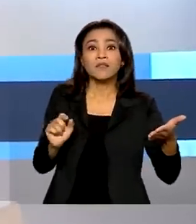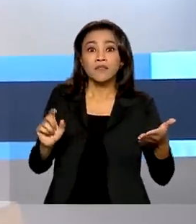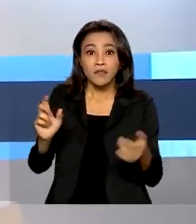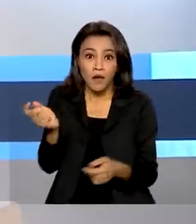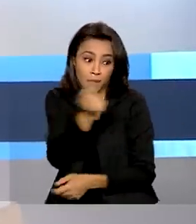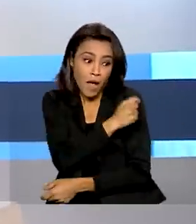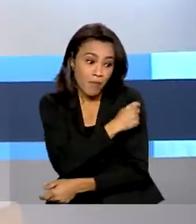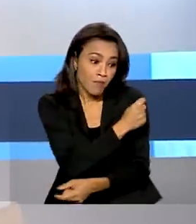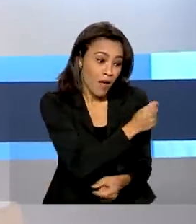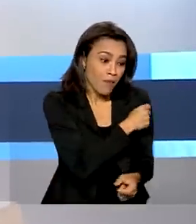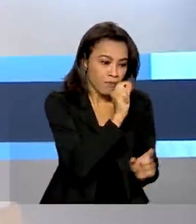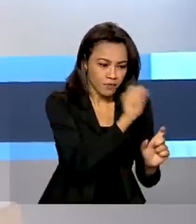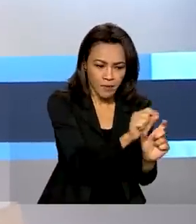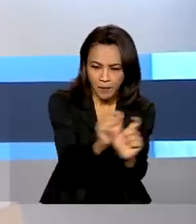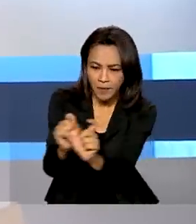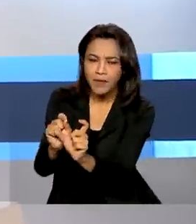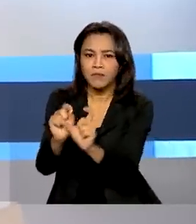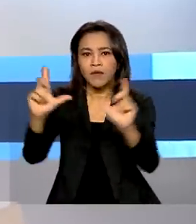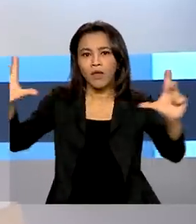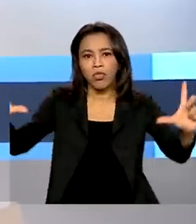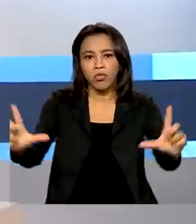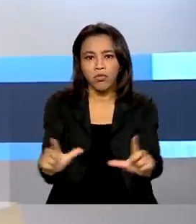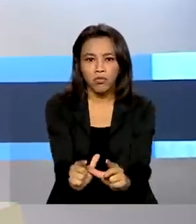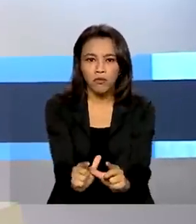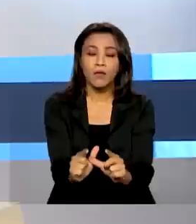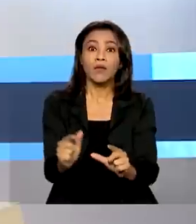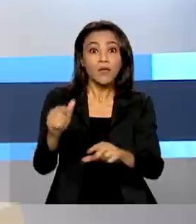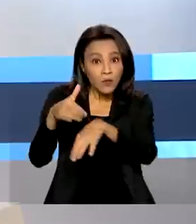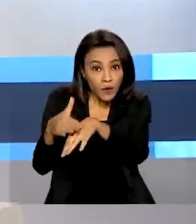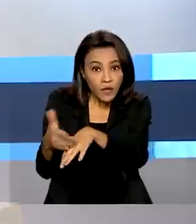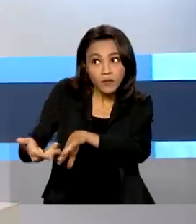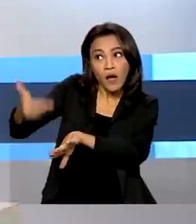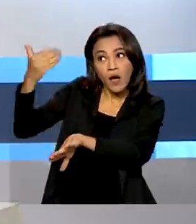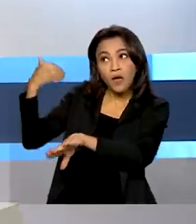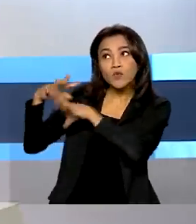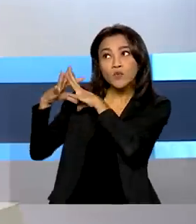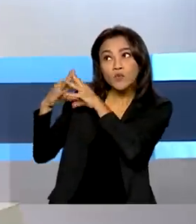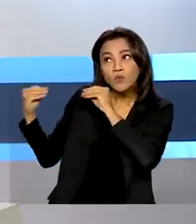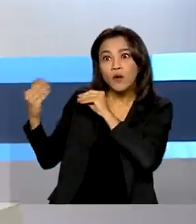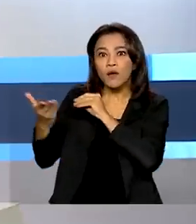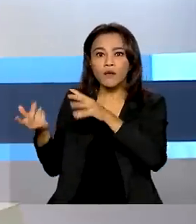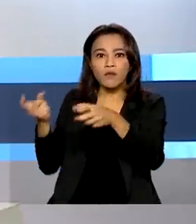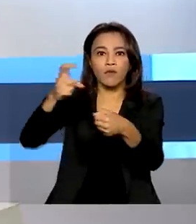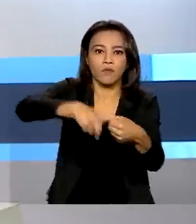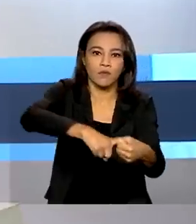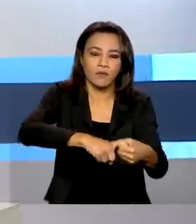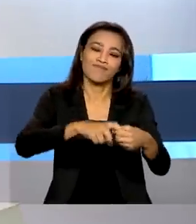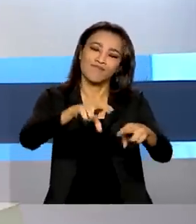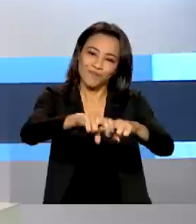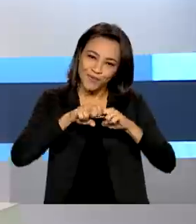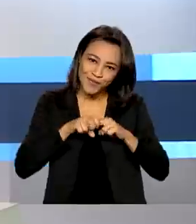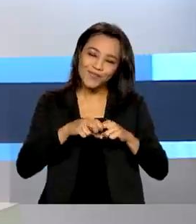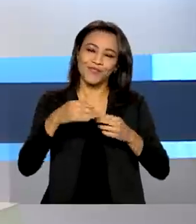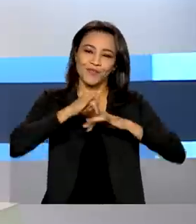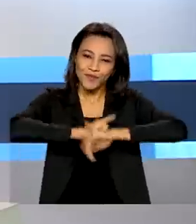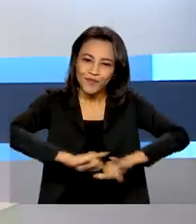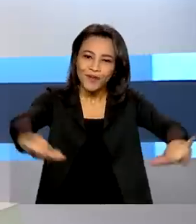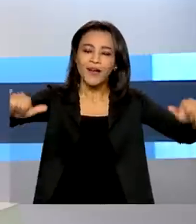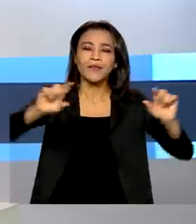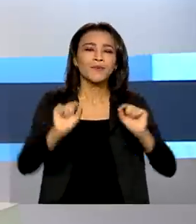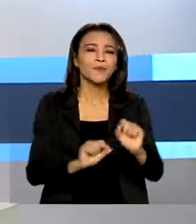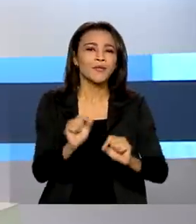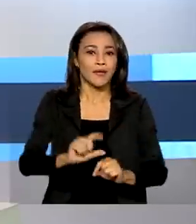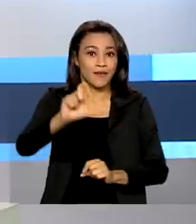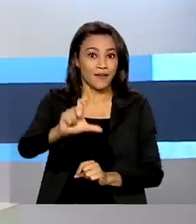têm caído e algumas doenças erradicadas do país estão voltando. É por isso que foi lançada a campanha